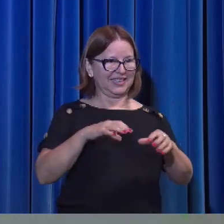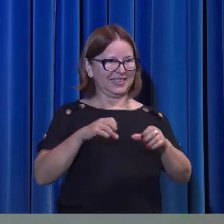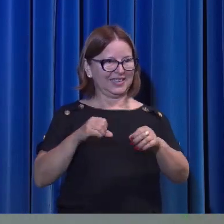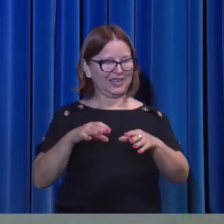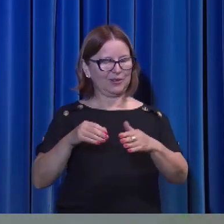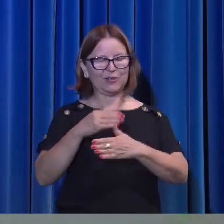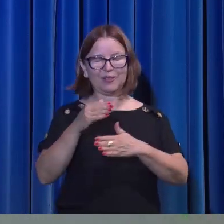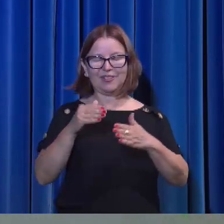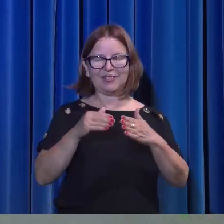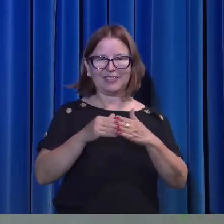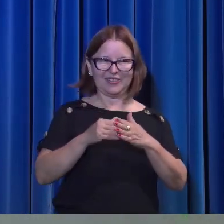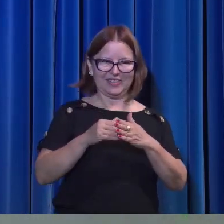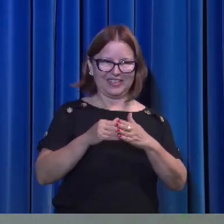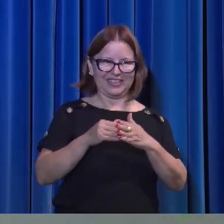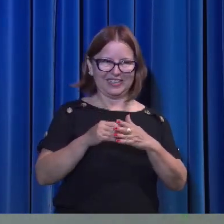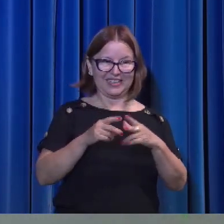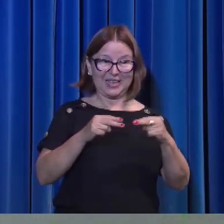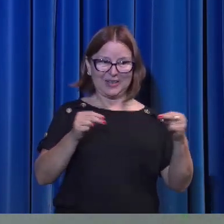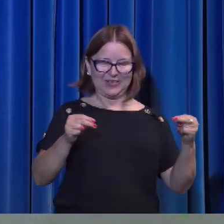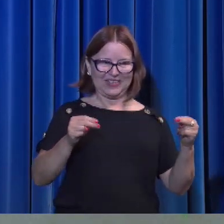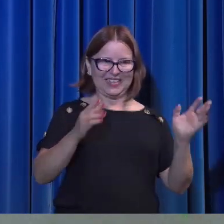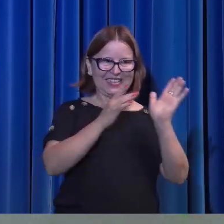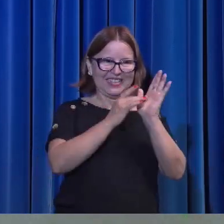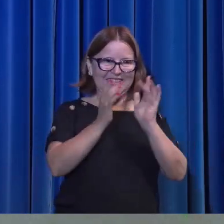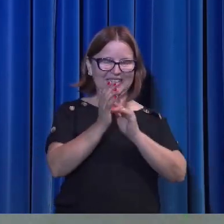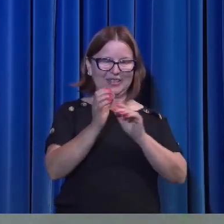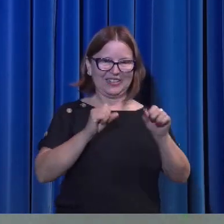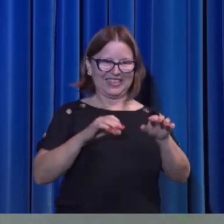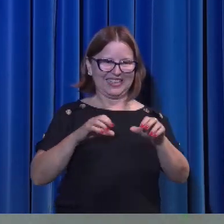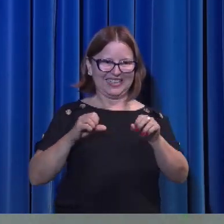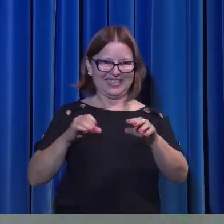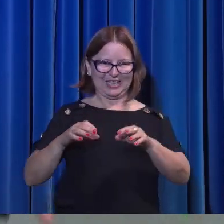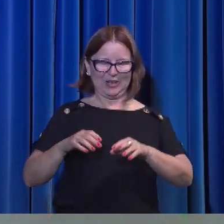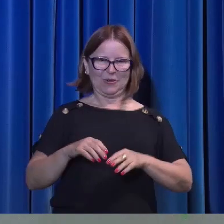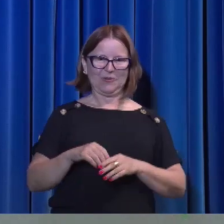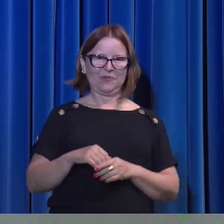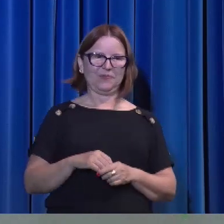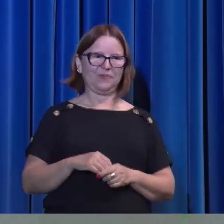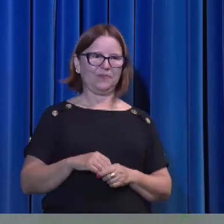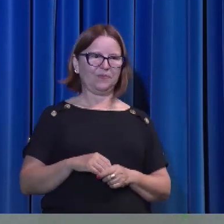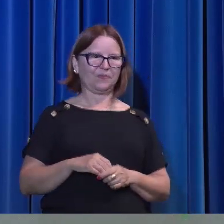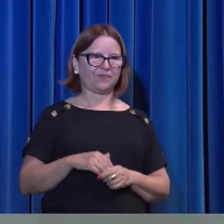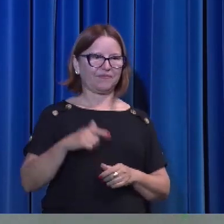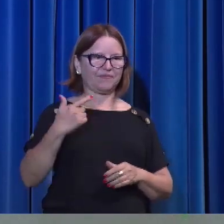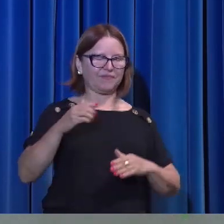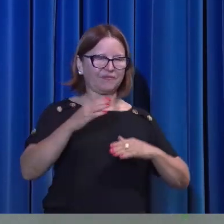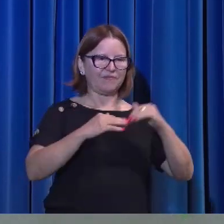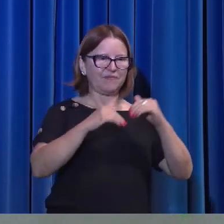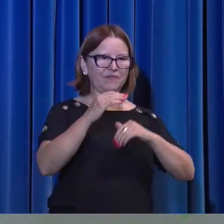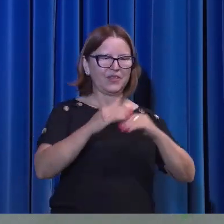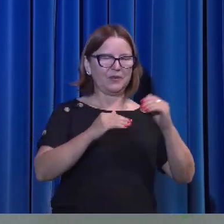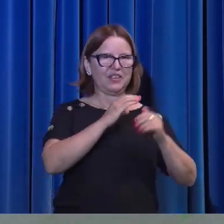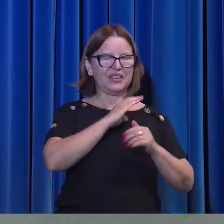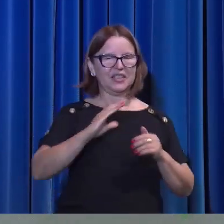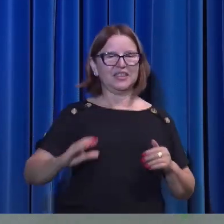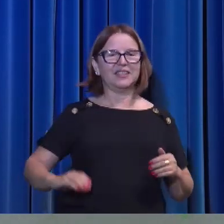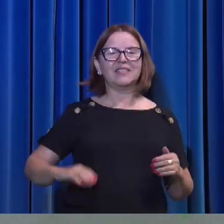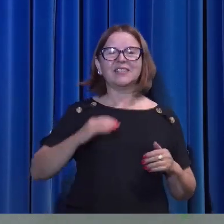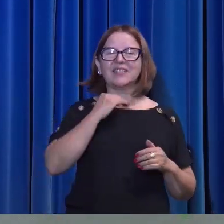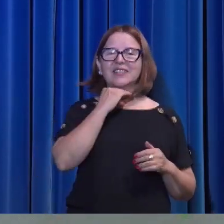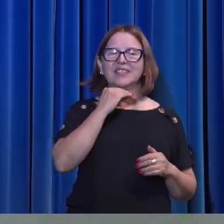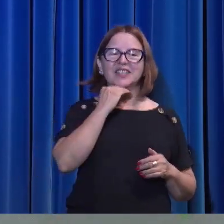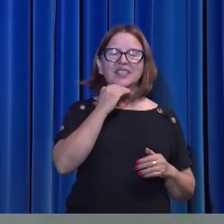tudo quanto Jesus ensinou. Sem a obra de Cristo, nenhuma pessoa é